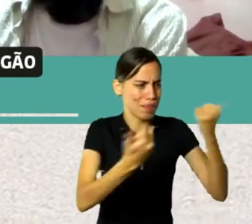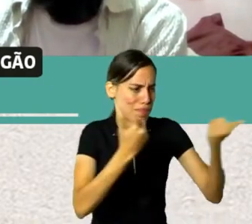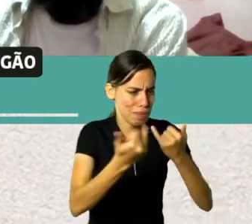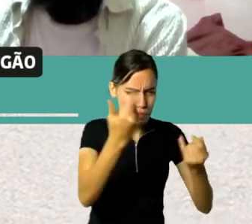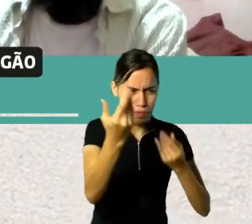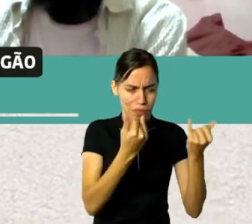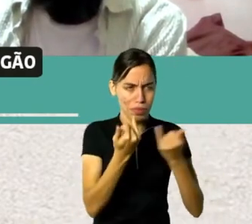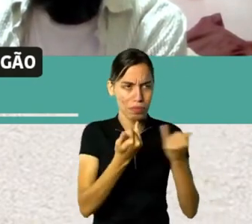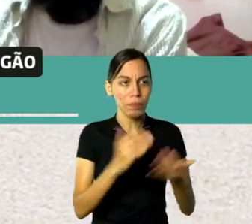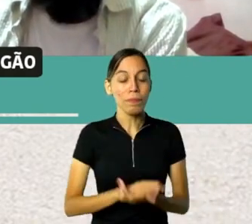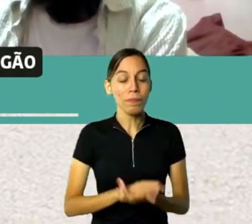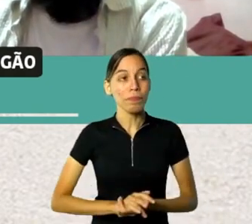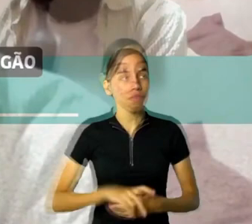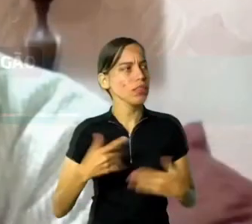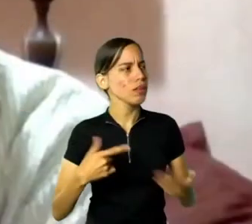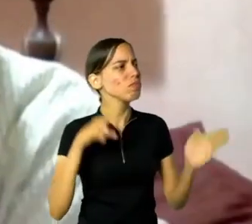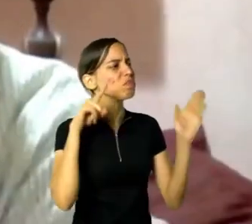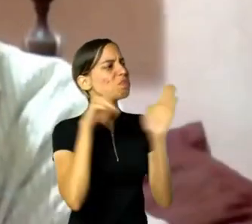biógrafo?